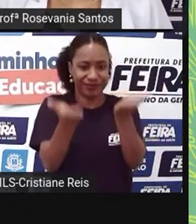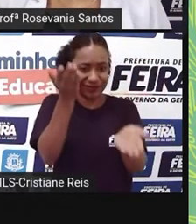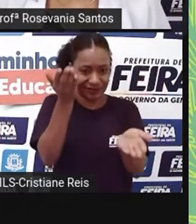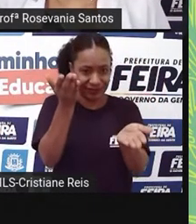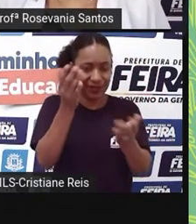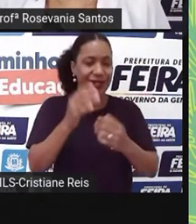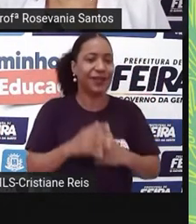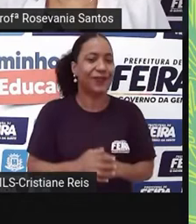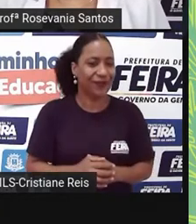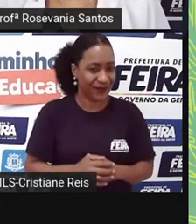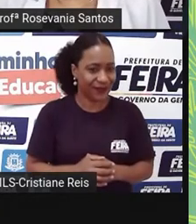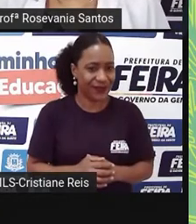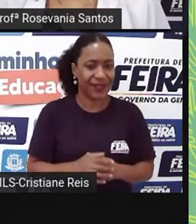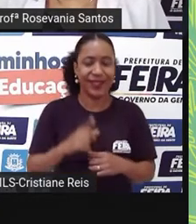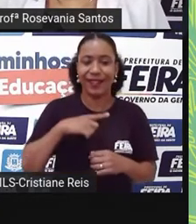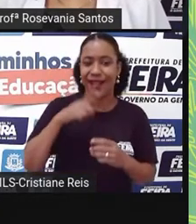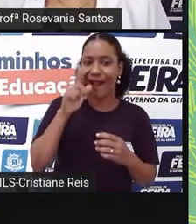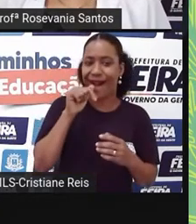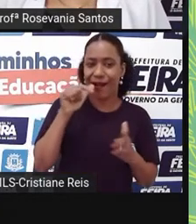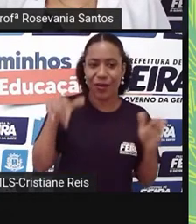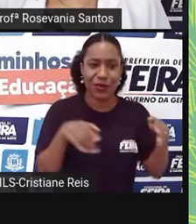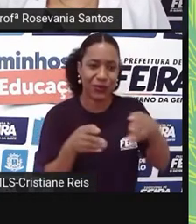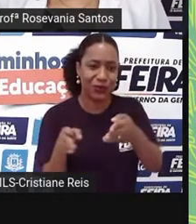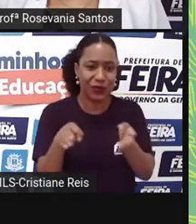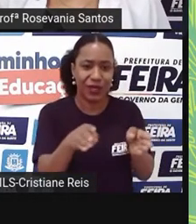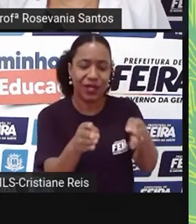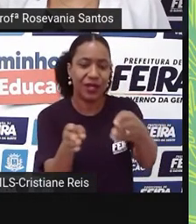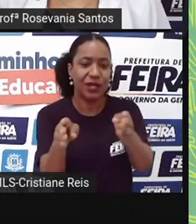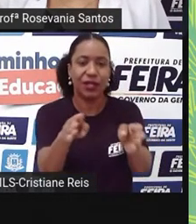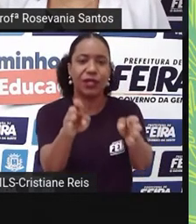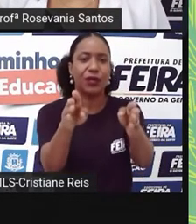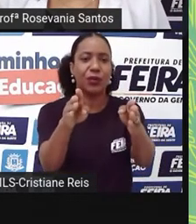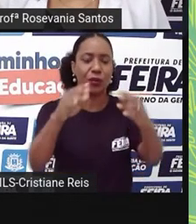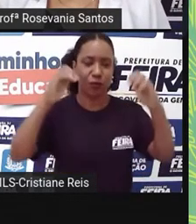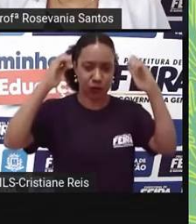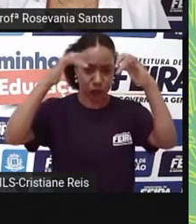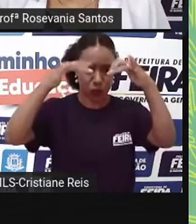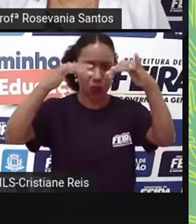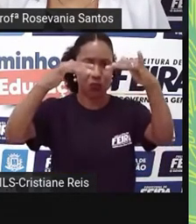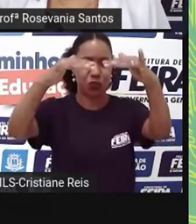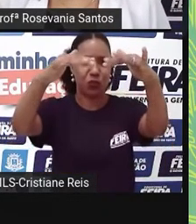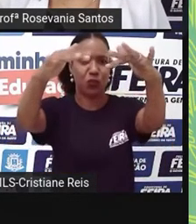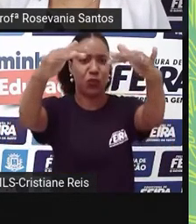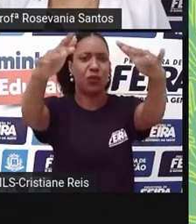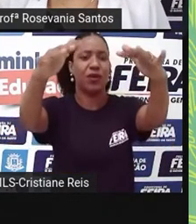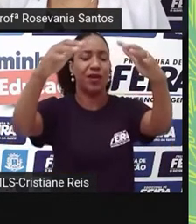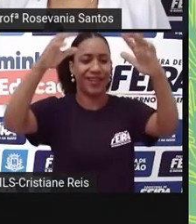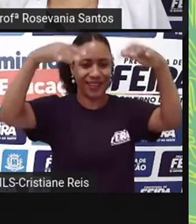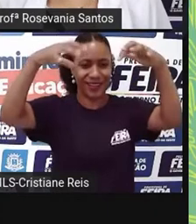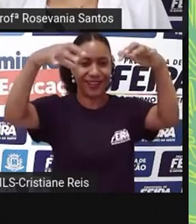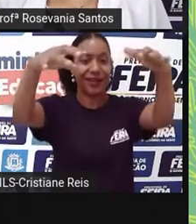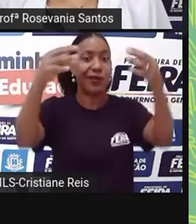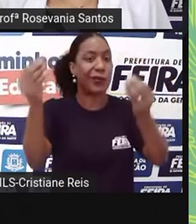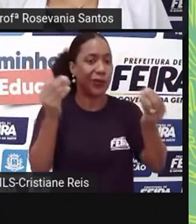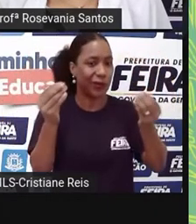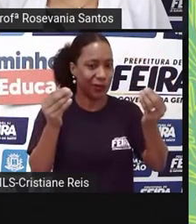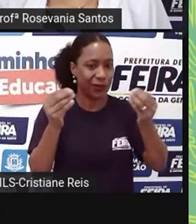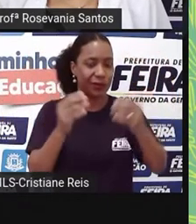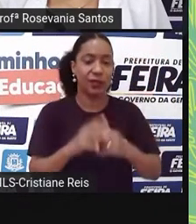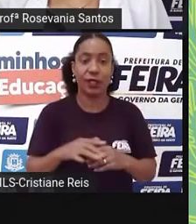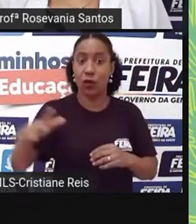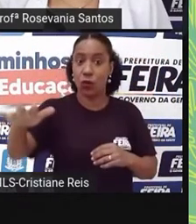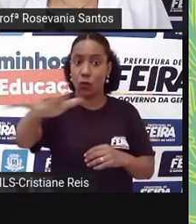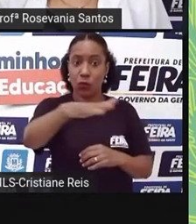voadores, né, que é toda essa água que é evaporada aqui nessa região, também na parte, né, do oceano, e ela vem